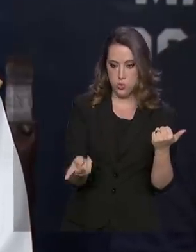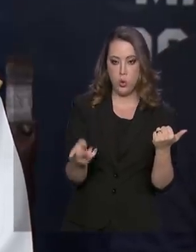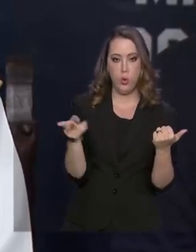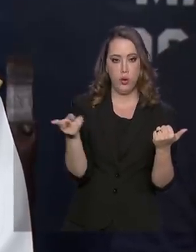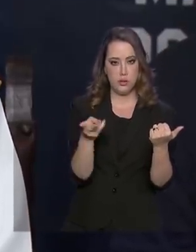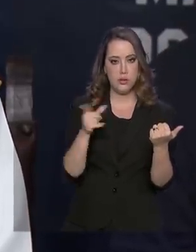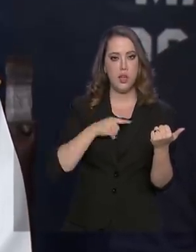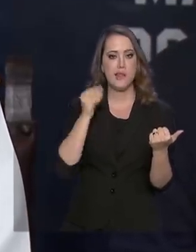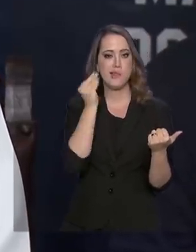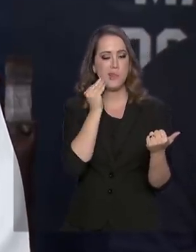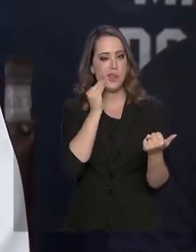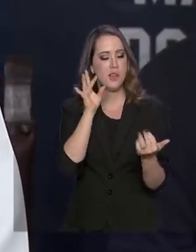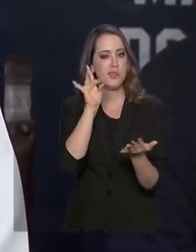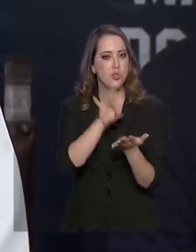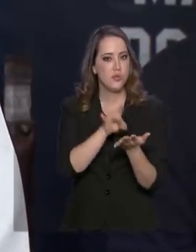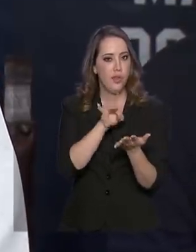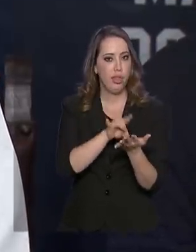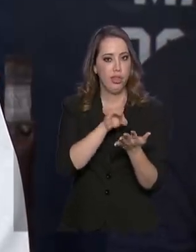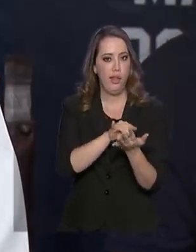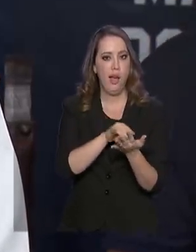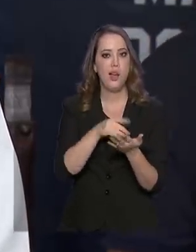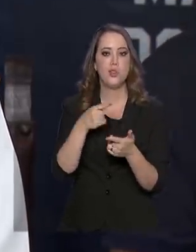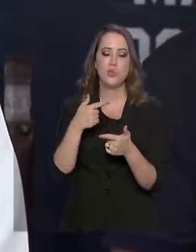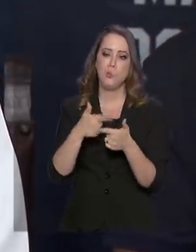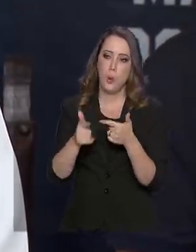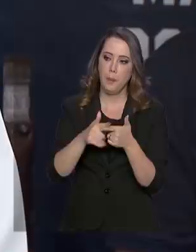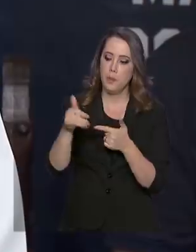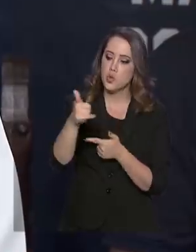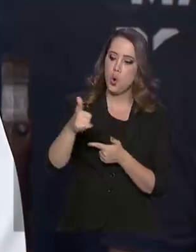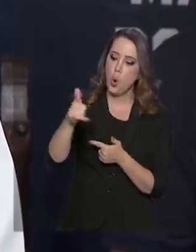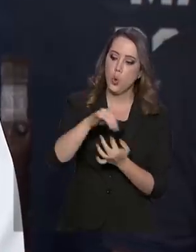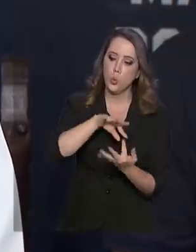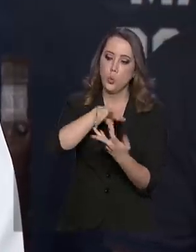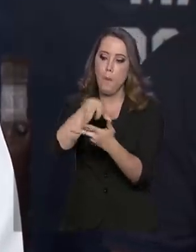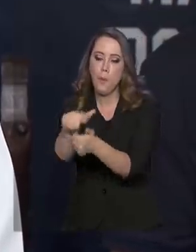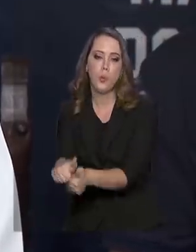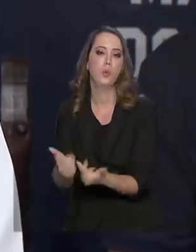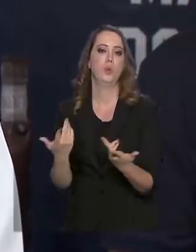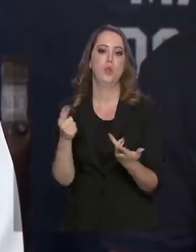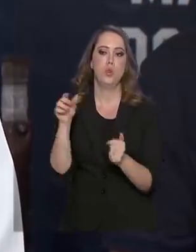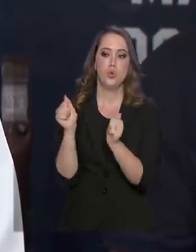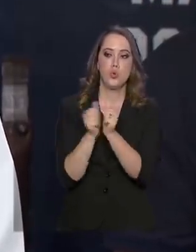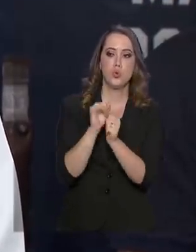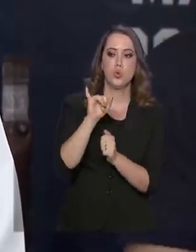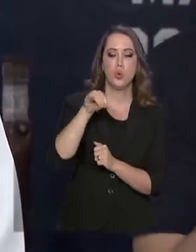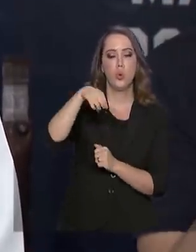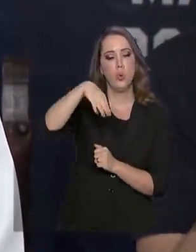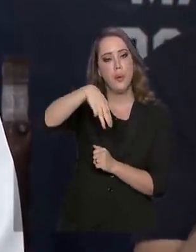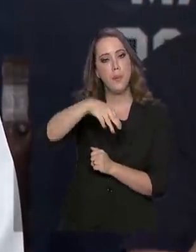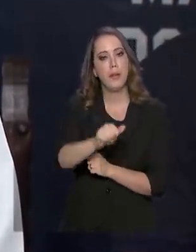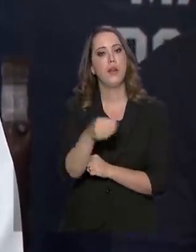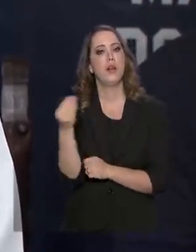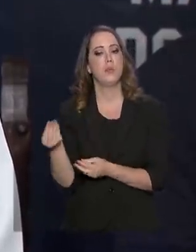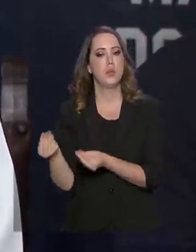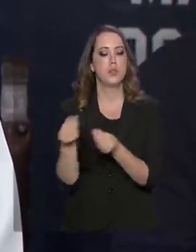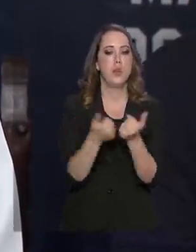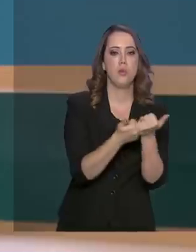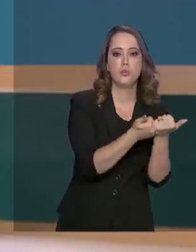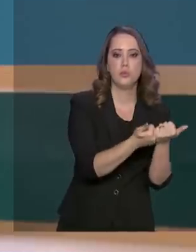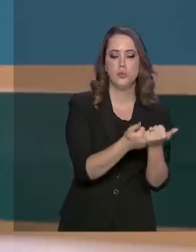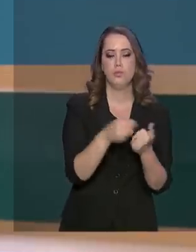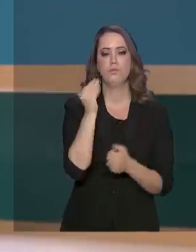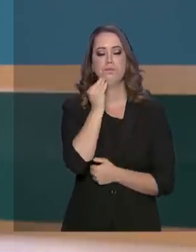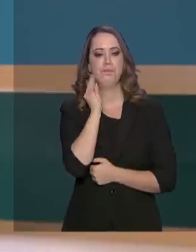vários acidentes de óleo pelo mundo. Eles estão aqui junto com o Ibama exatamente para prestar uma assessoria com a sua experiência prática.